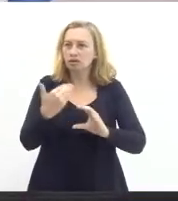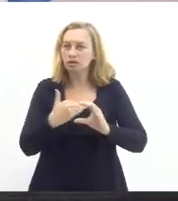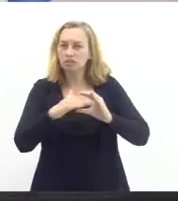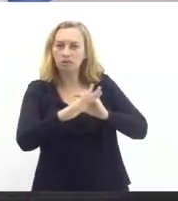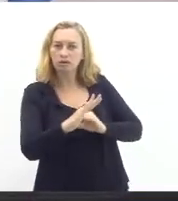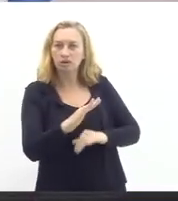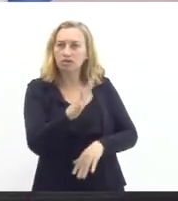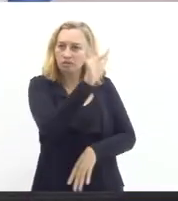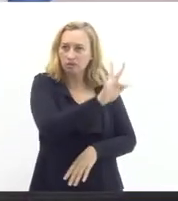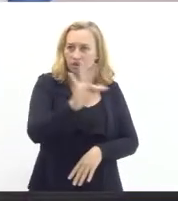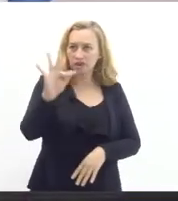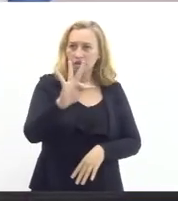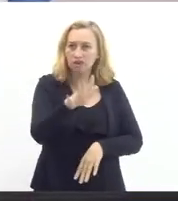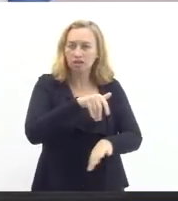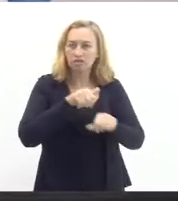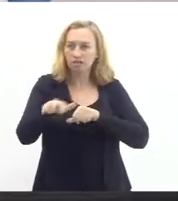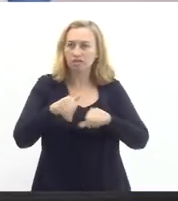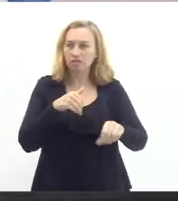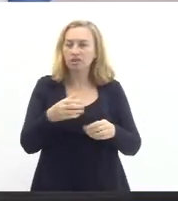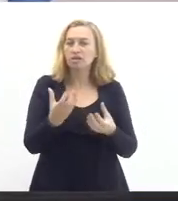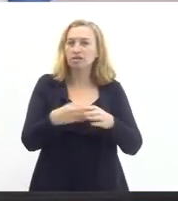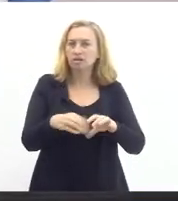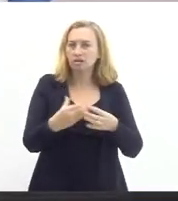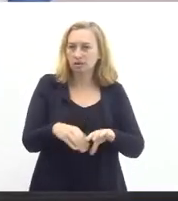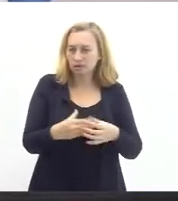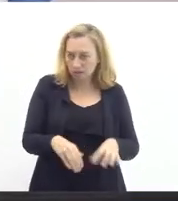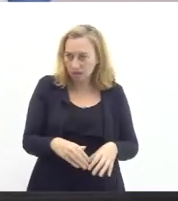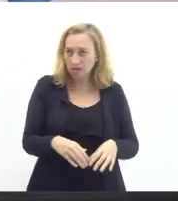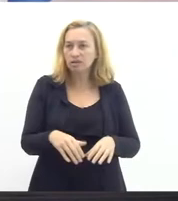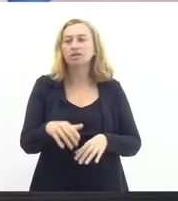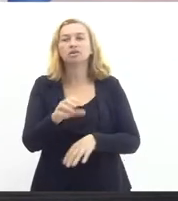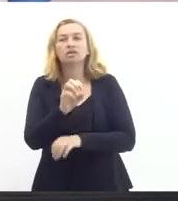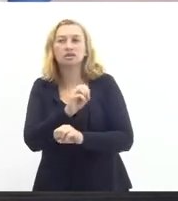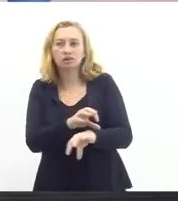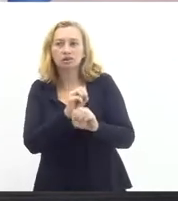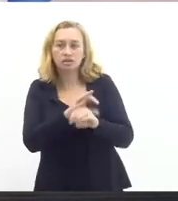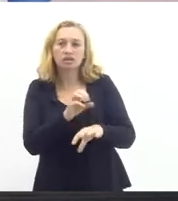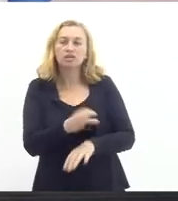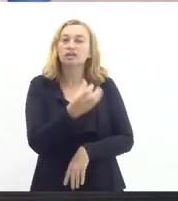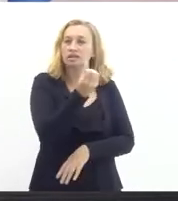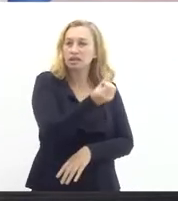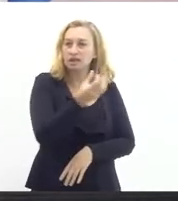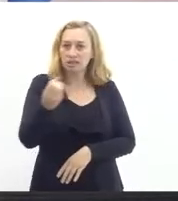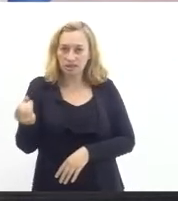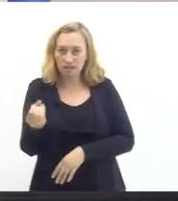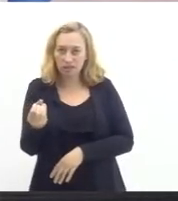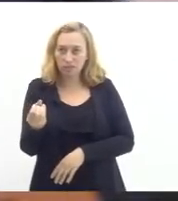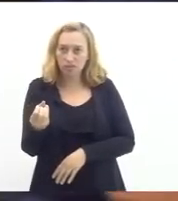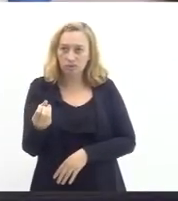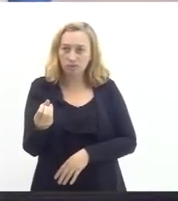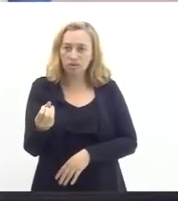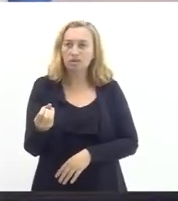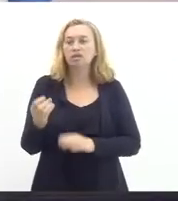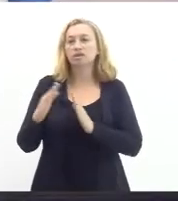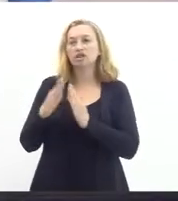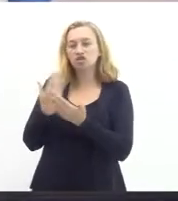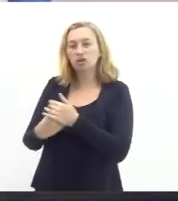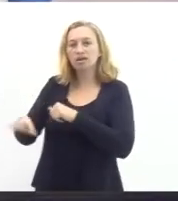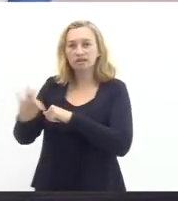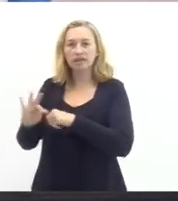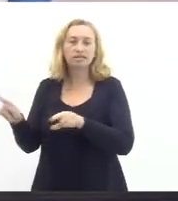convocação de profissionais de educação tanto na Secretaria de Educação onde o quantitativo definido é de 600 quanto na FAETEC.